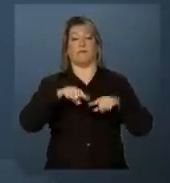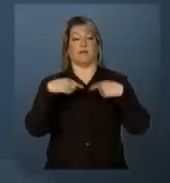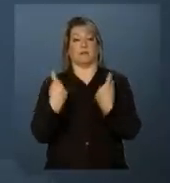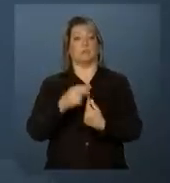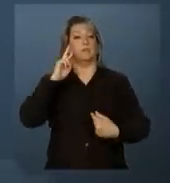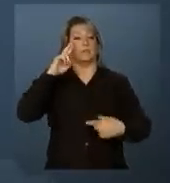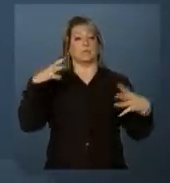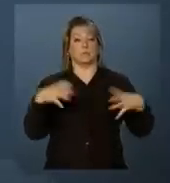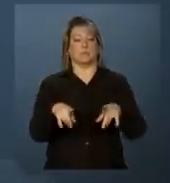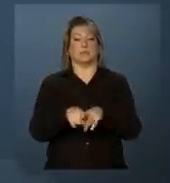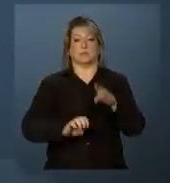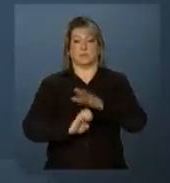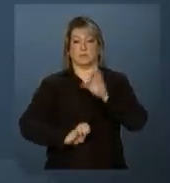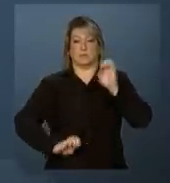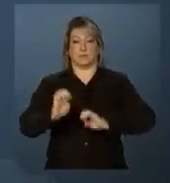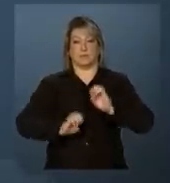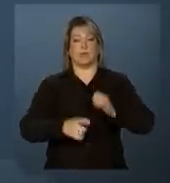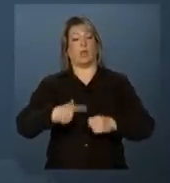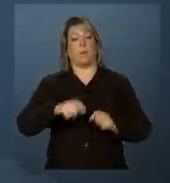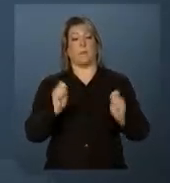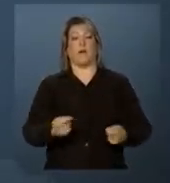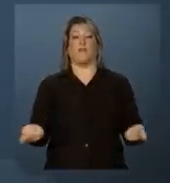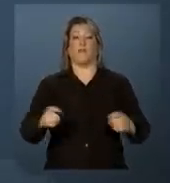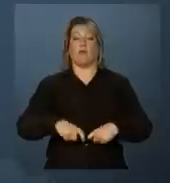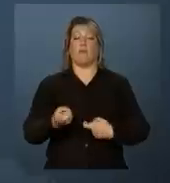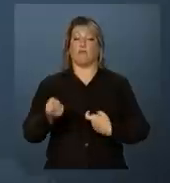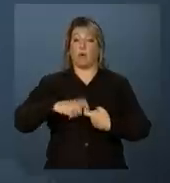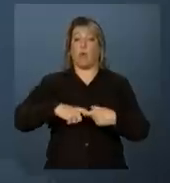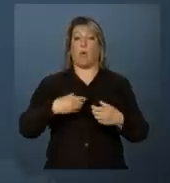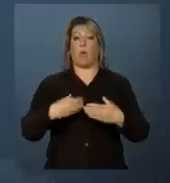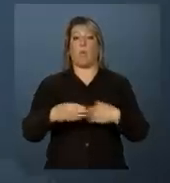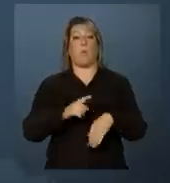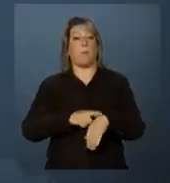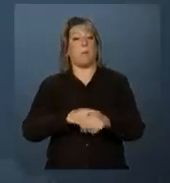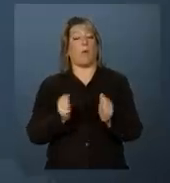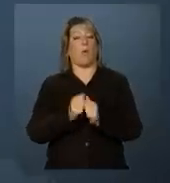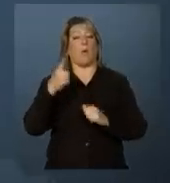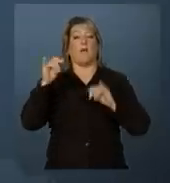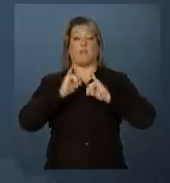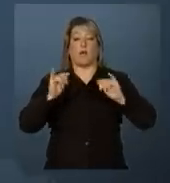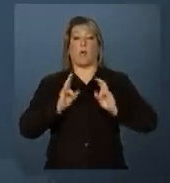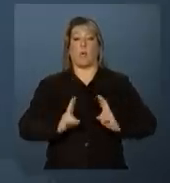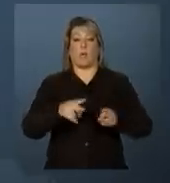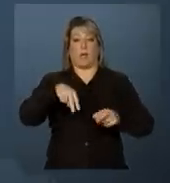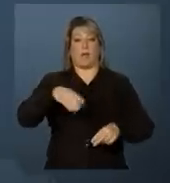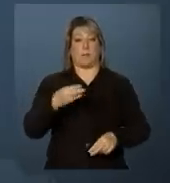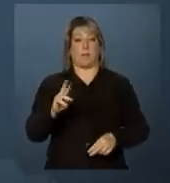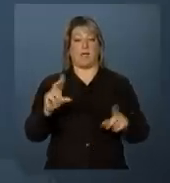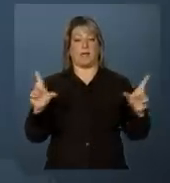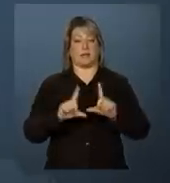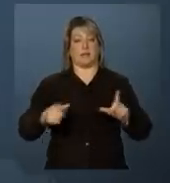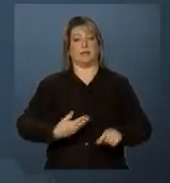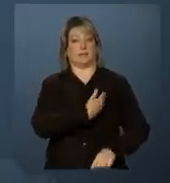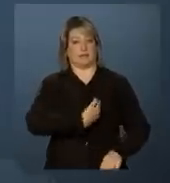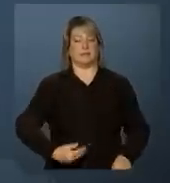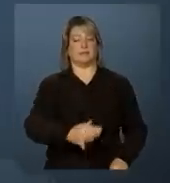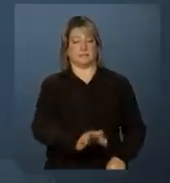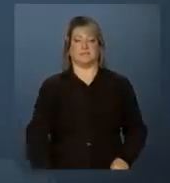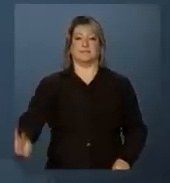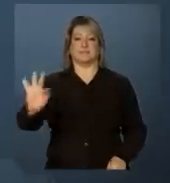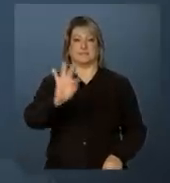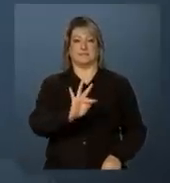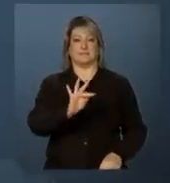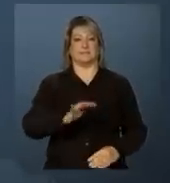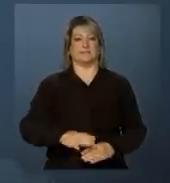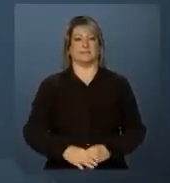autoridades e empresários. E nós podemos voltar a qualquer momento com outras informações. Continue com a gente na NBR, a